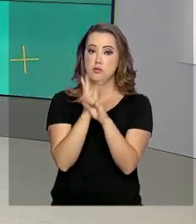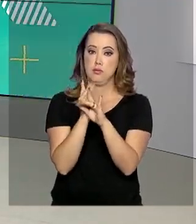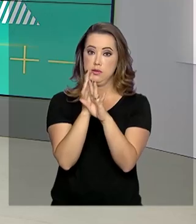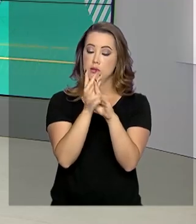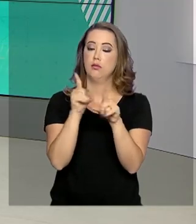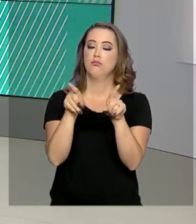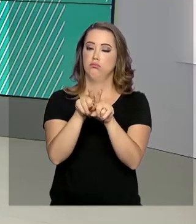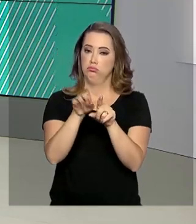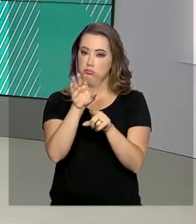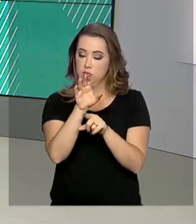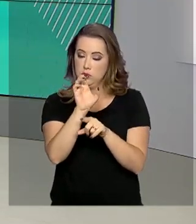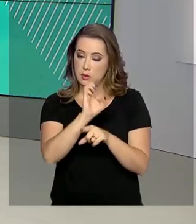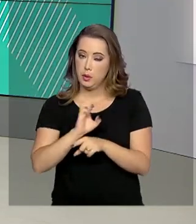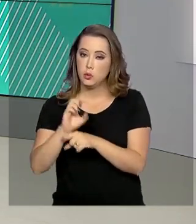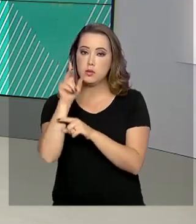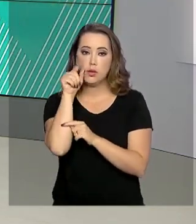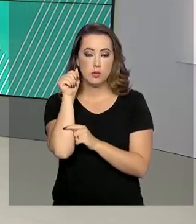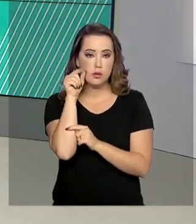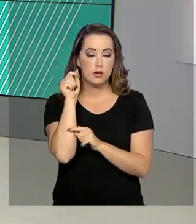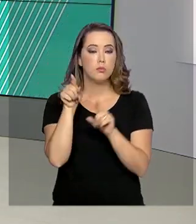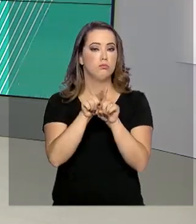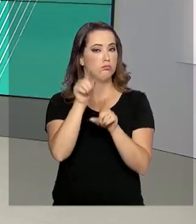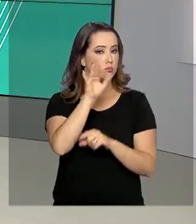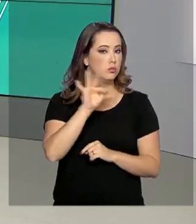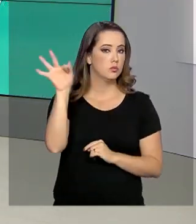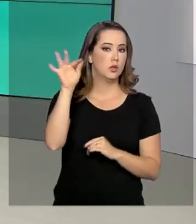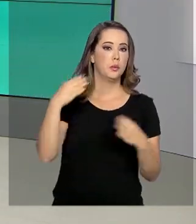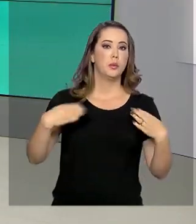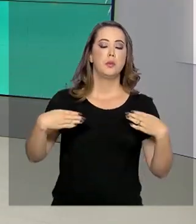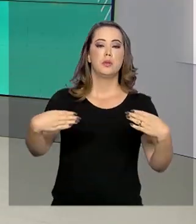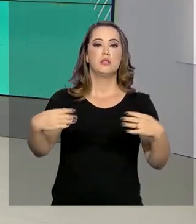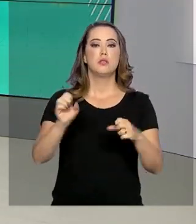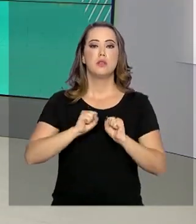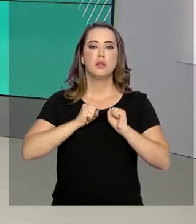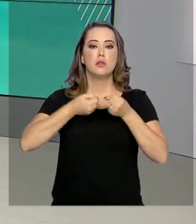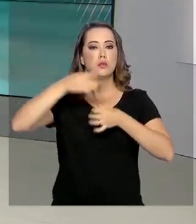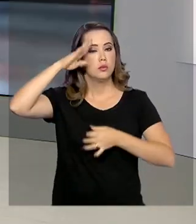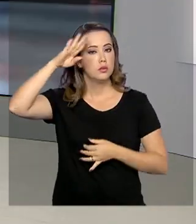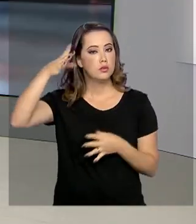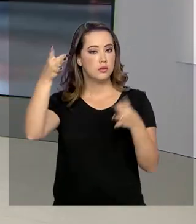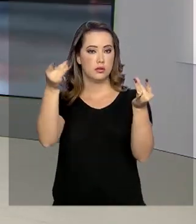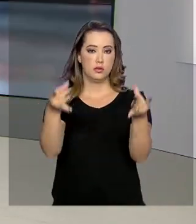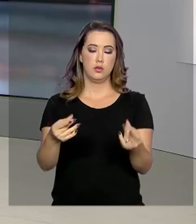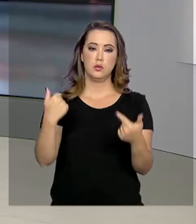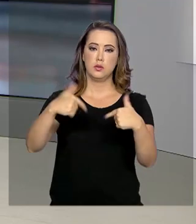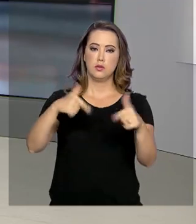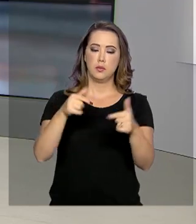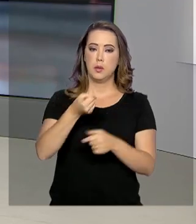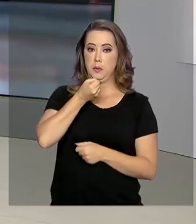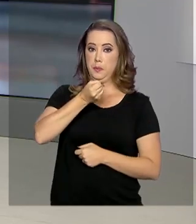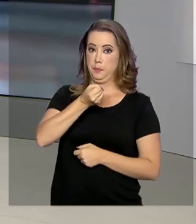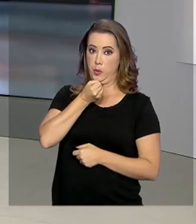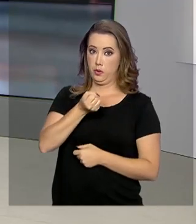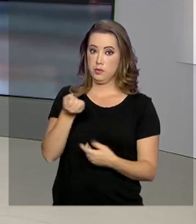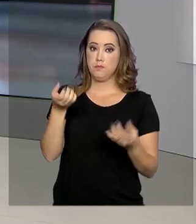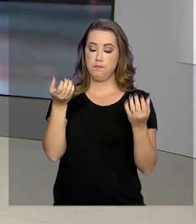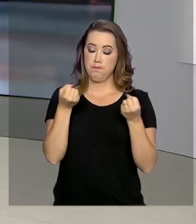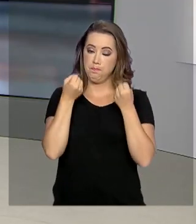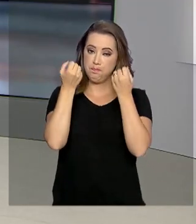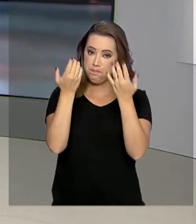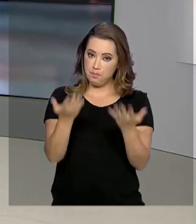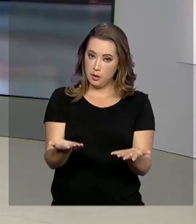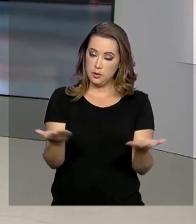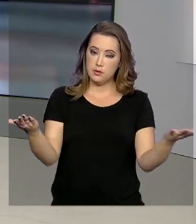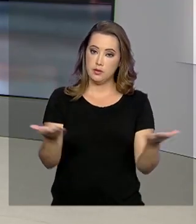federais. O Ministério da Defesa detalhou hoje as ações e a repórter Daniele Popov tem as informações ao vivo para a gente.